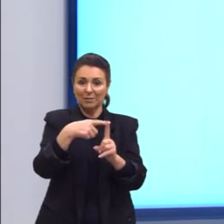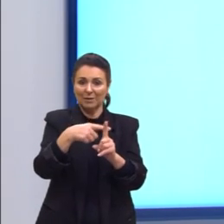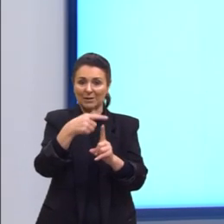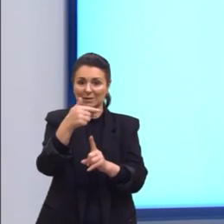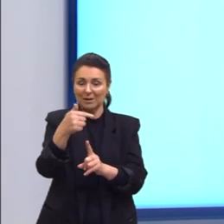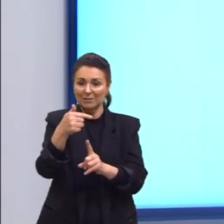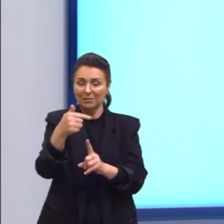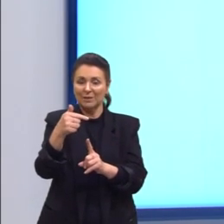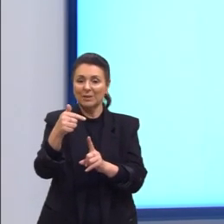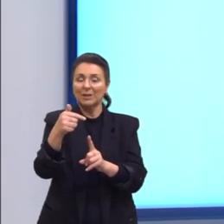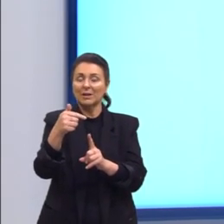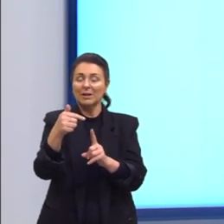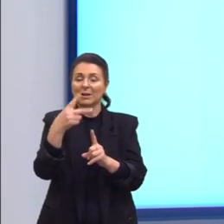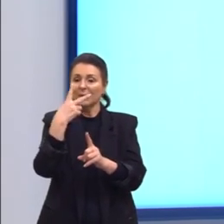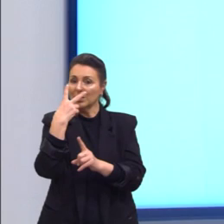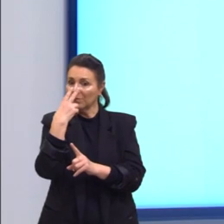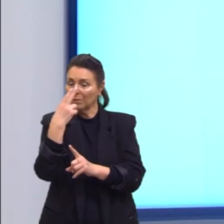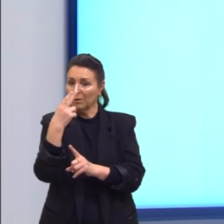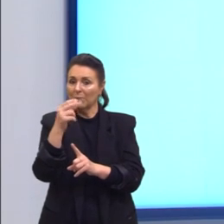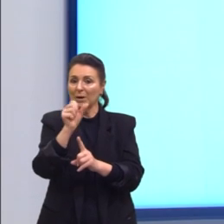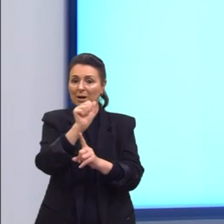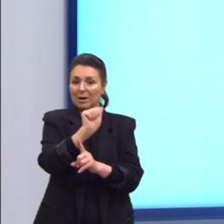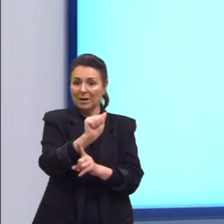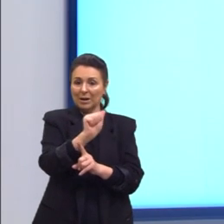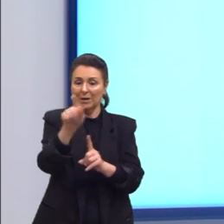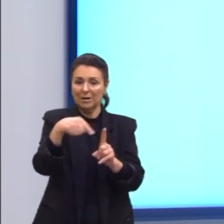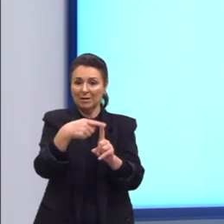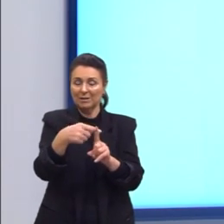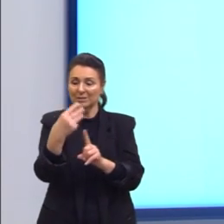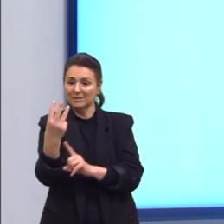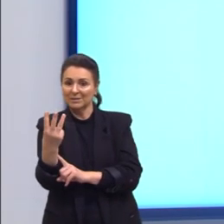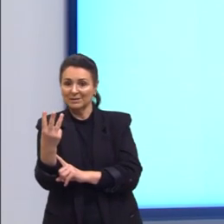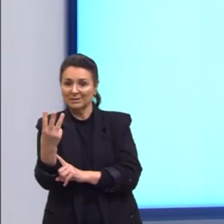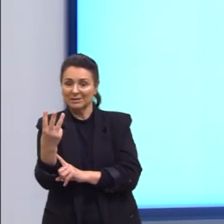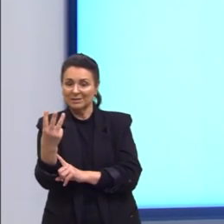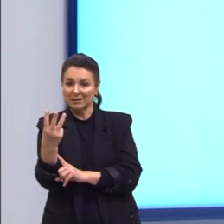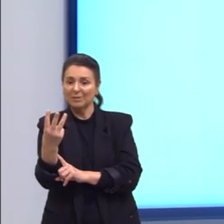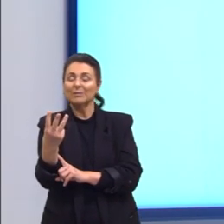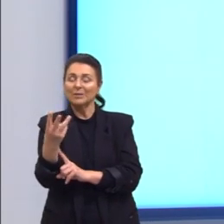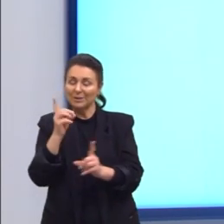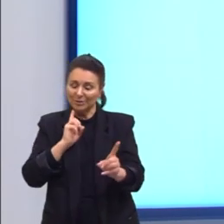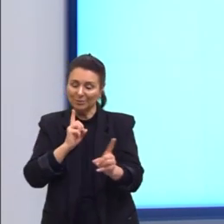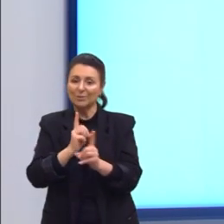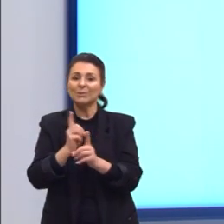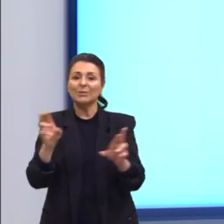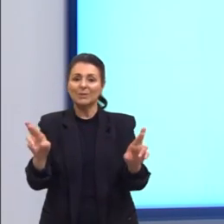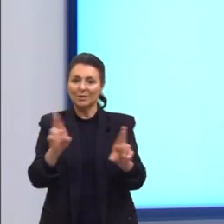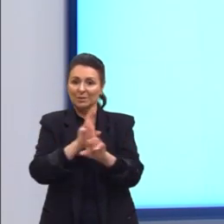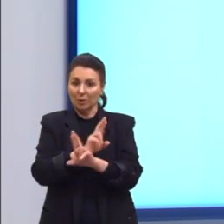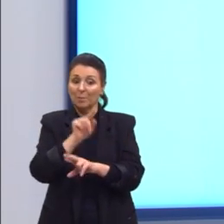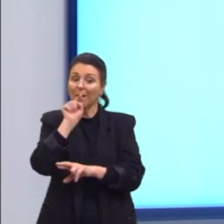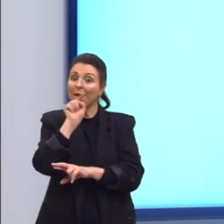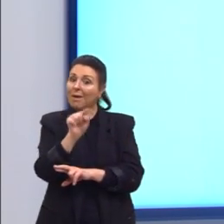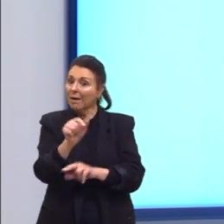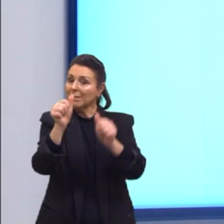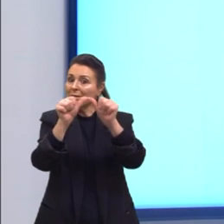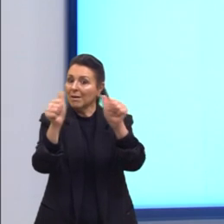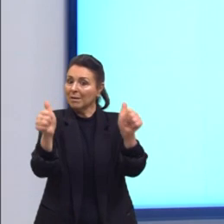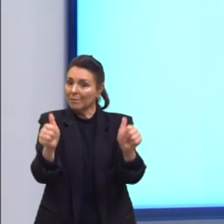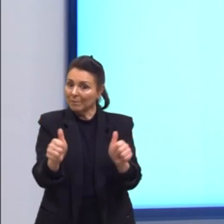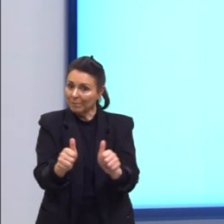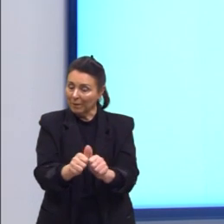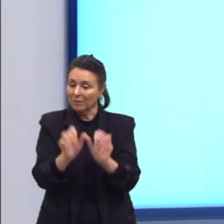igual a A mais 3. E assim nós chegamos nessa relação para essa figura específica,